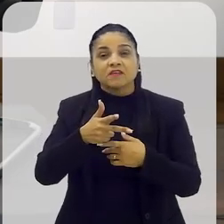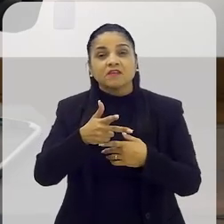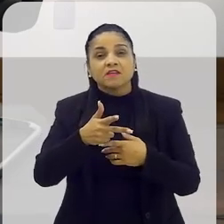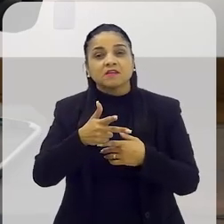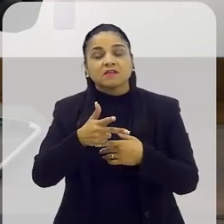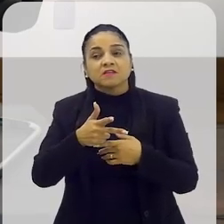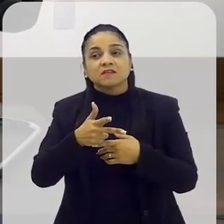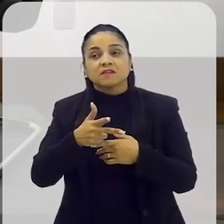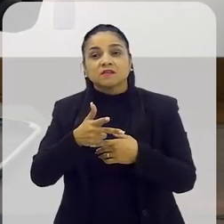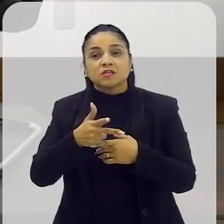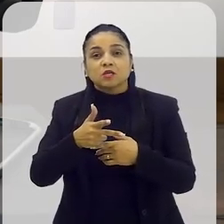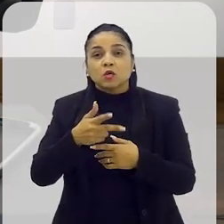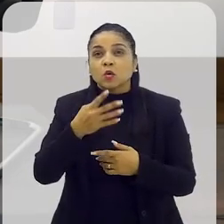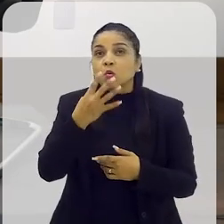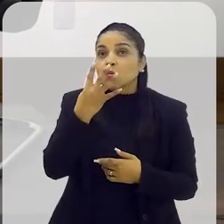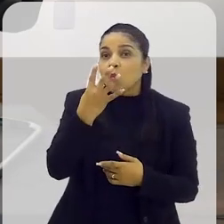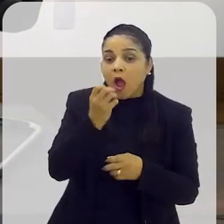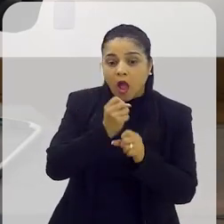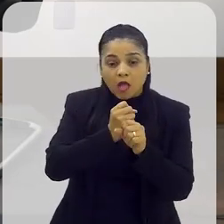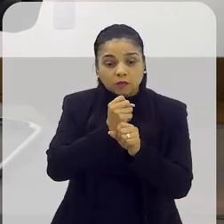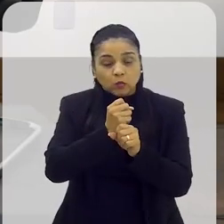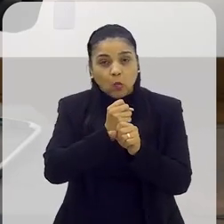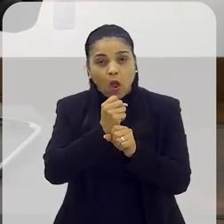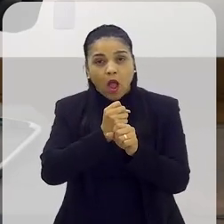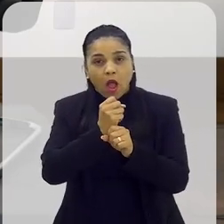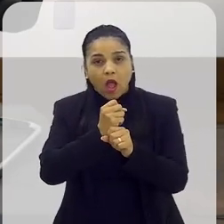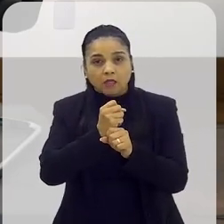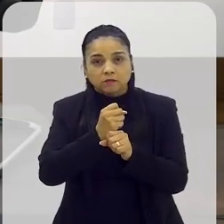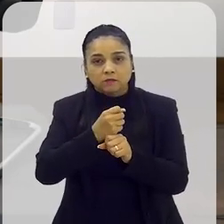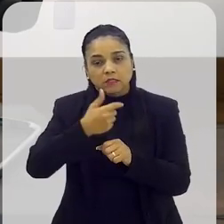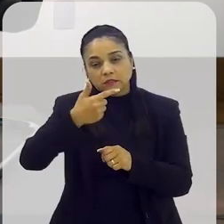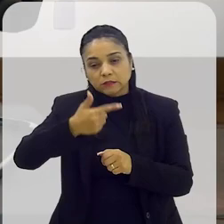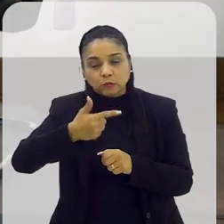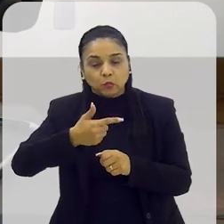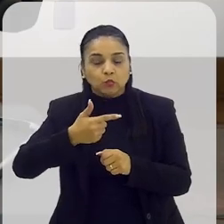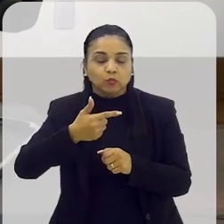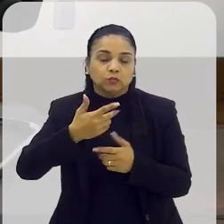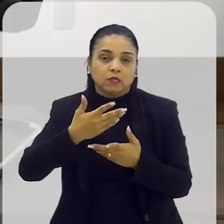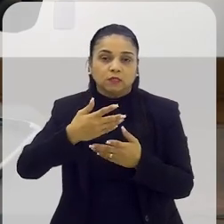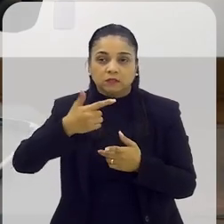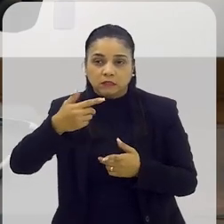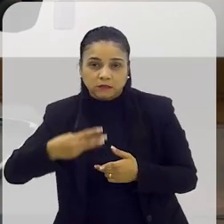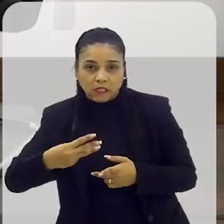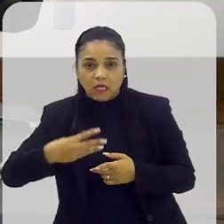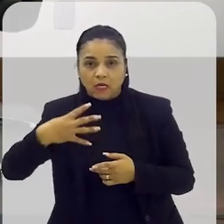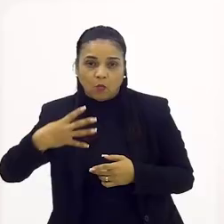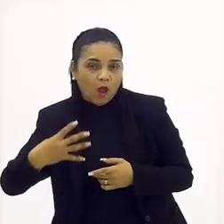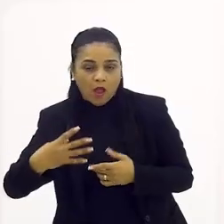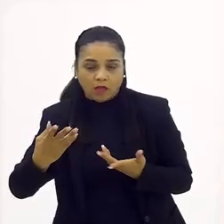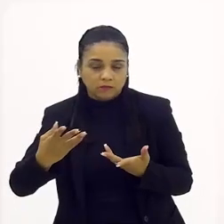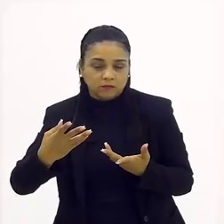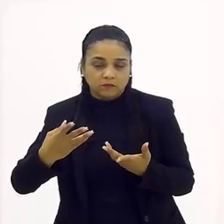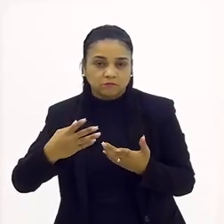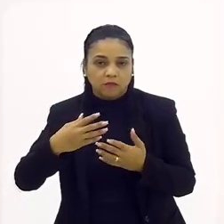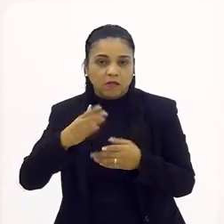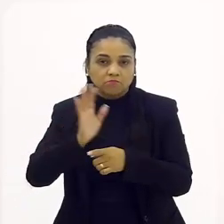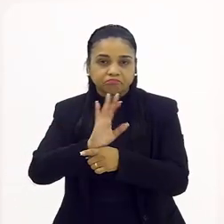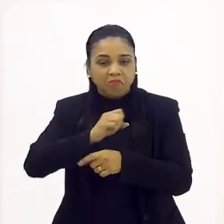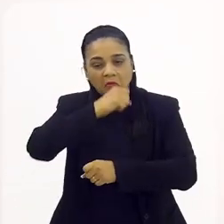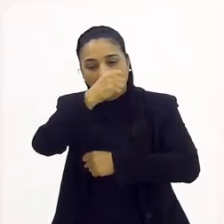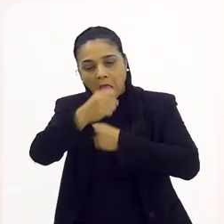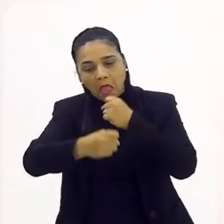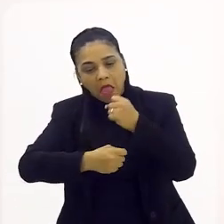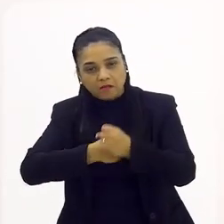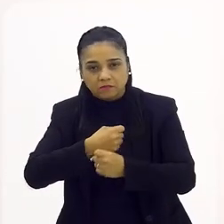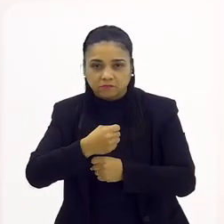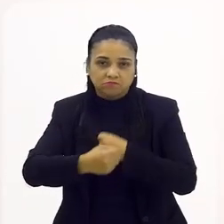faz um filme e aí leva quatro anos para você captar a segunda parte, a terceira parte e para o filme você ir lá na frente.